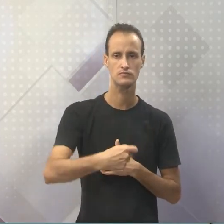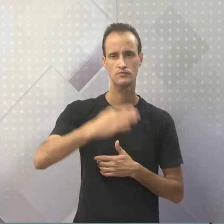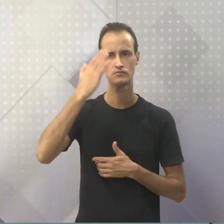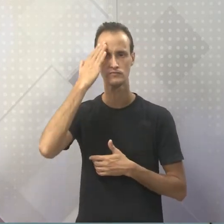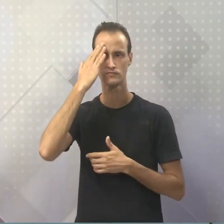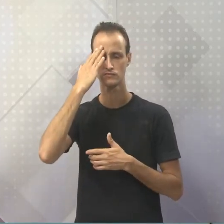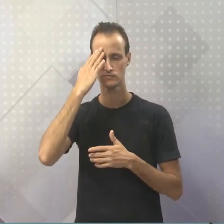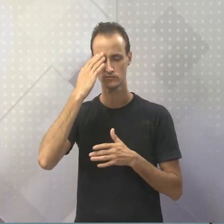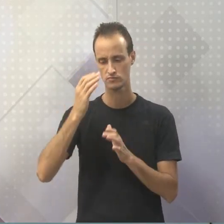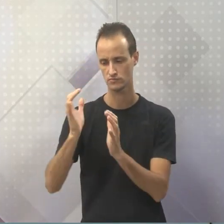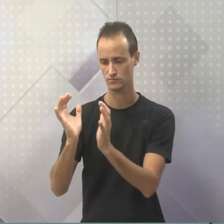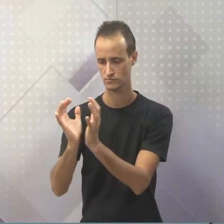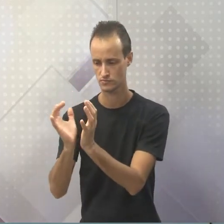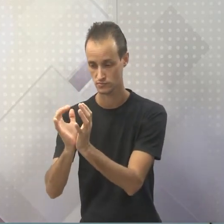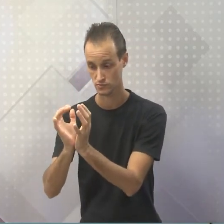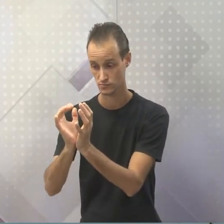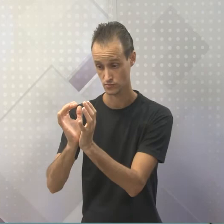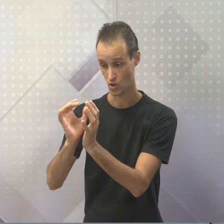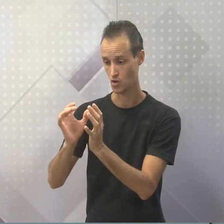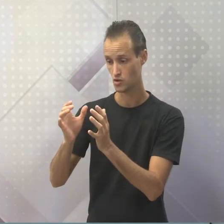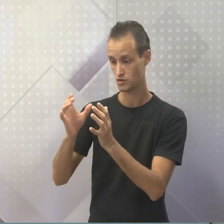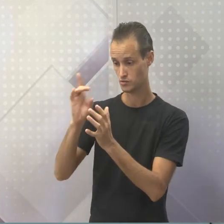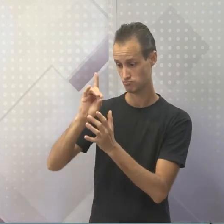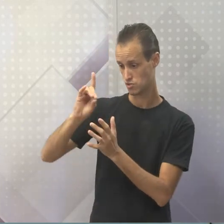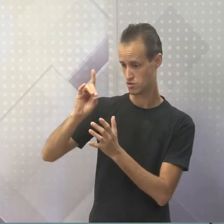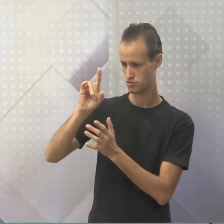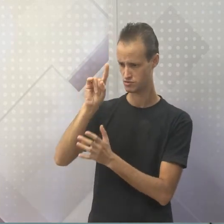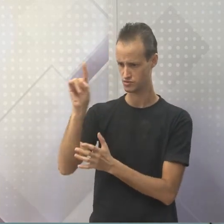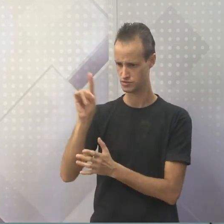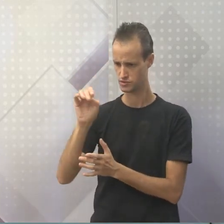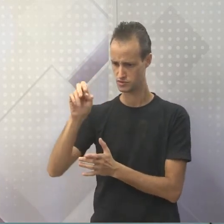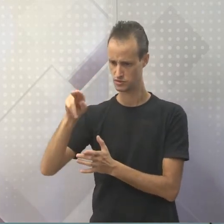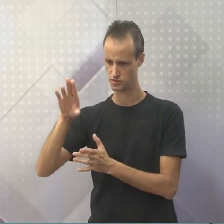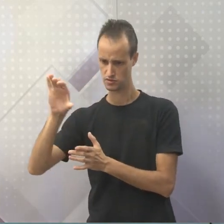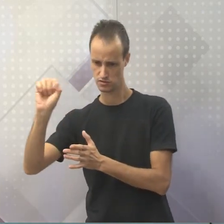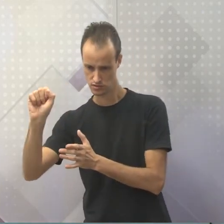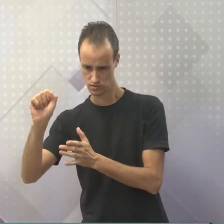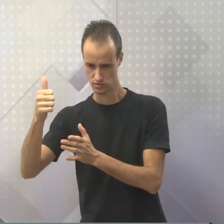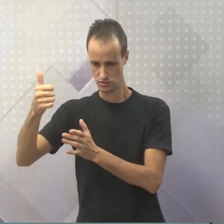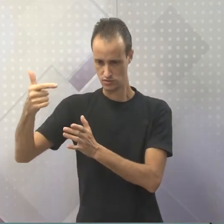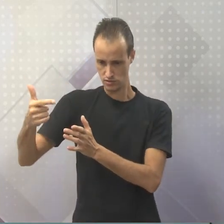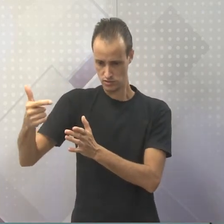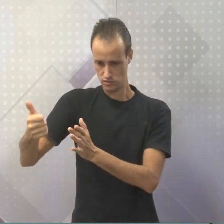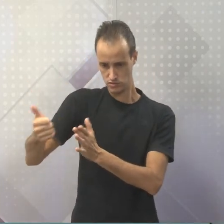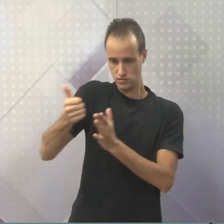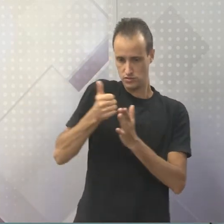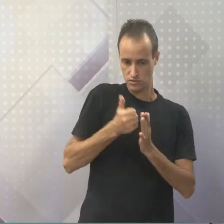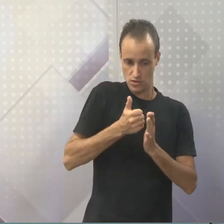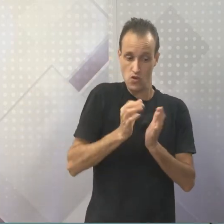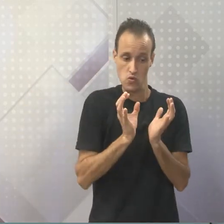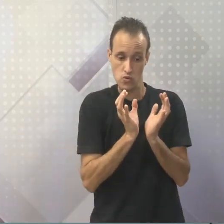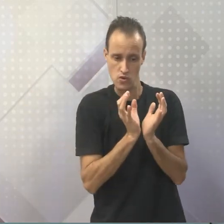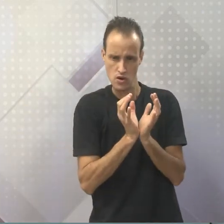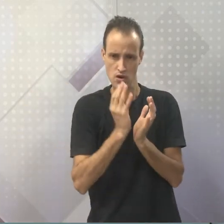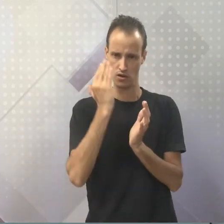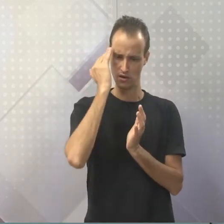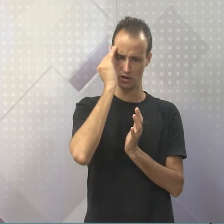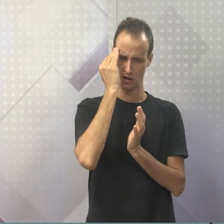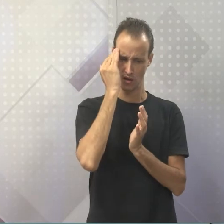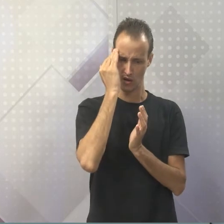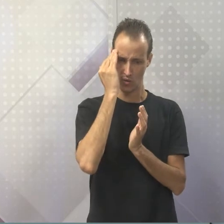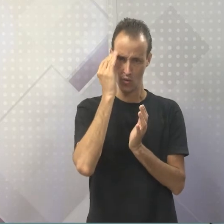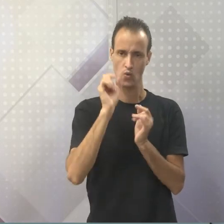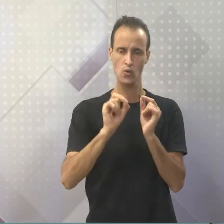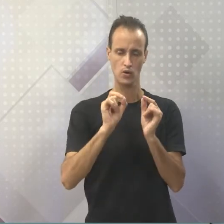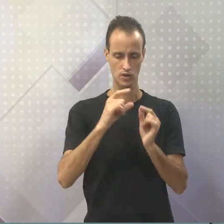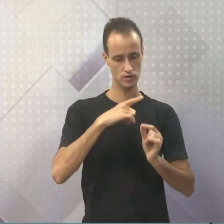antes de surgir Zeus e sua turma, vamos falar assim, Zeus e sua turma, a gente vai ter que entender que antes de